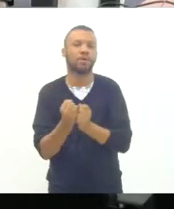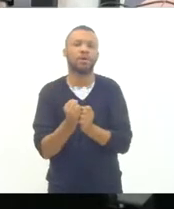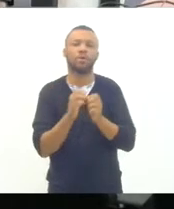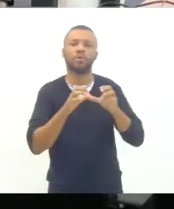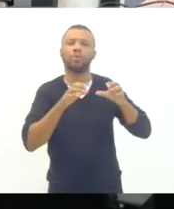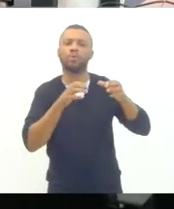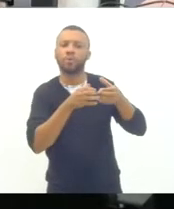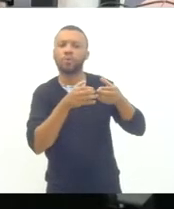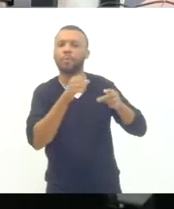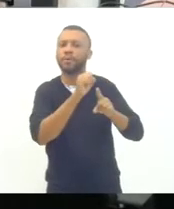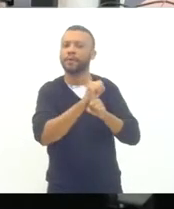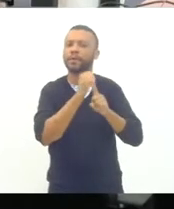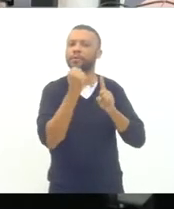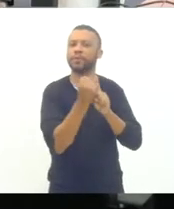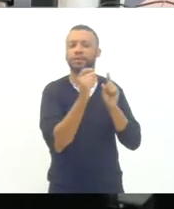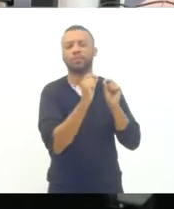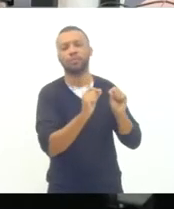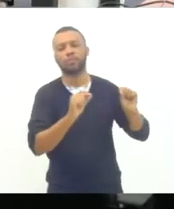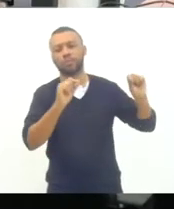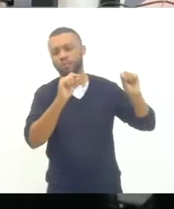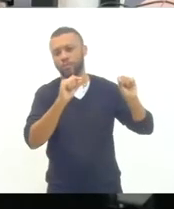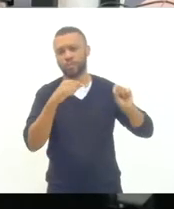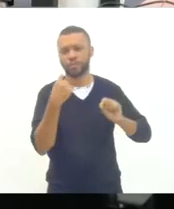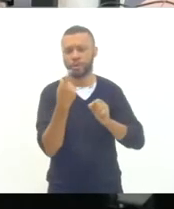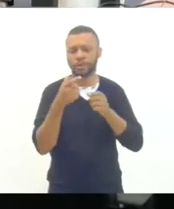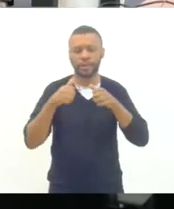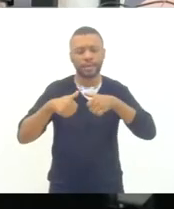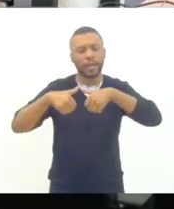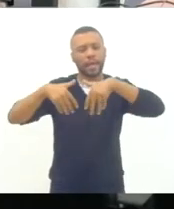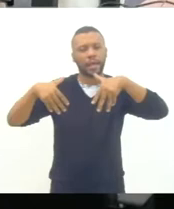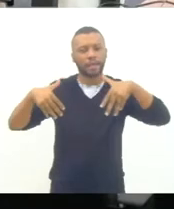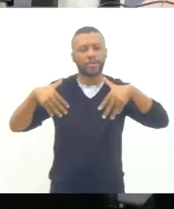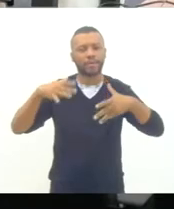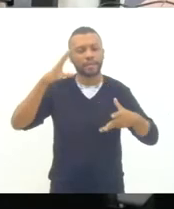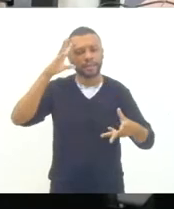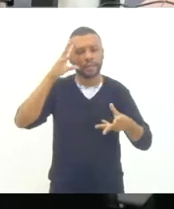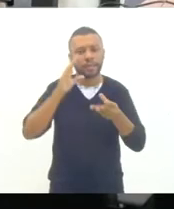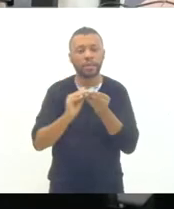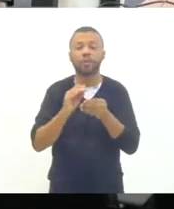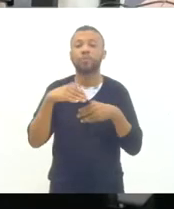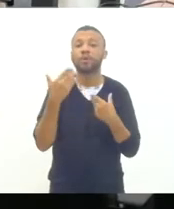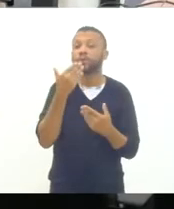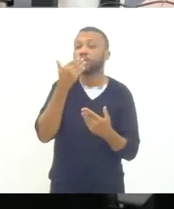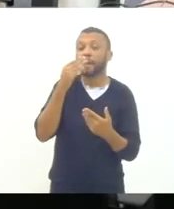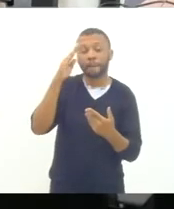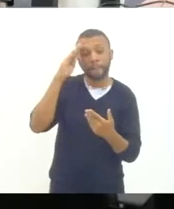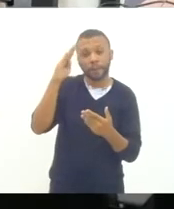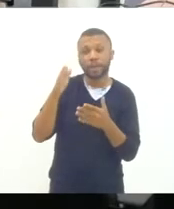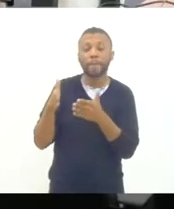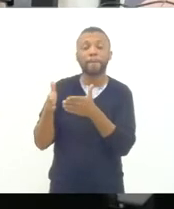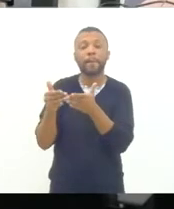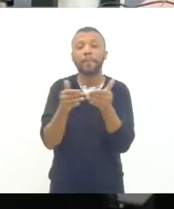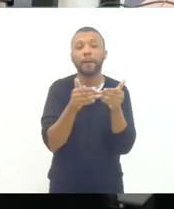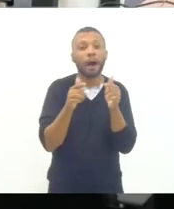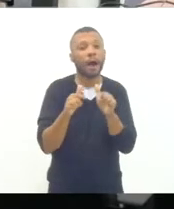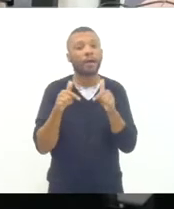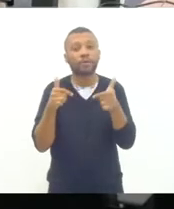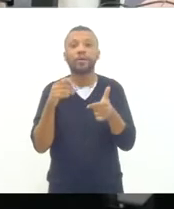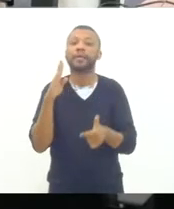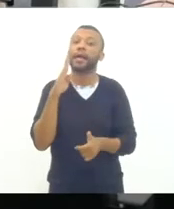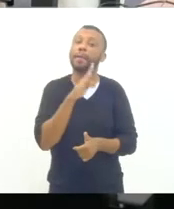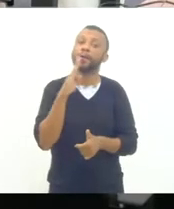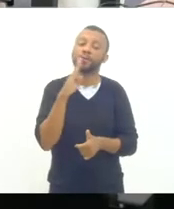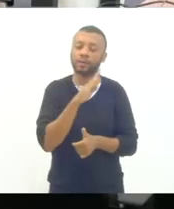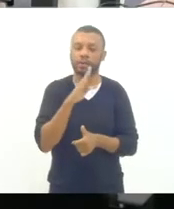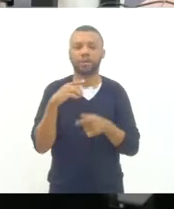rede, entendendo quais são as nossas demandas prioritárias e ações emergenciais que temos que fazer